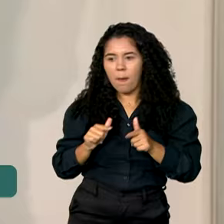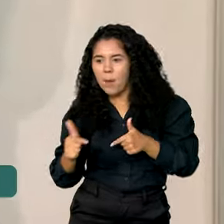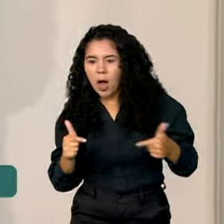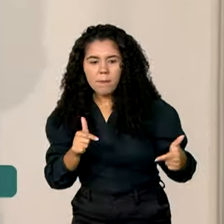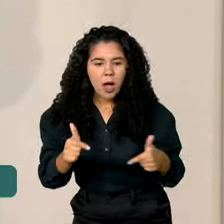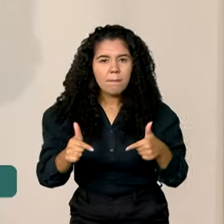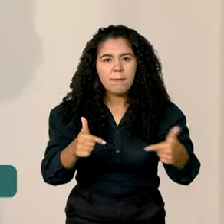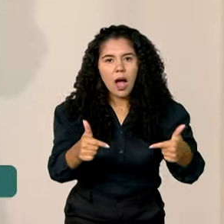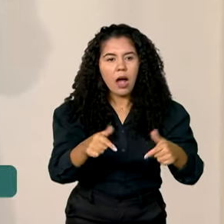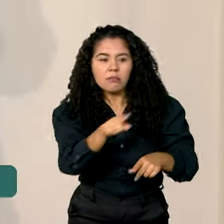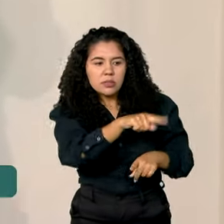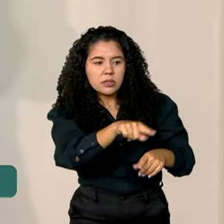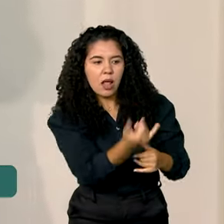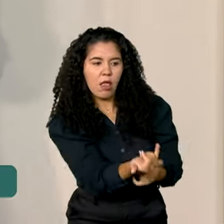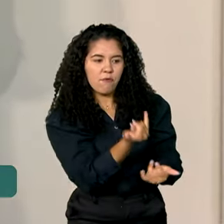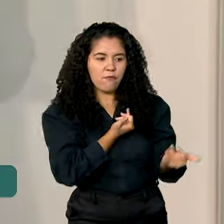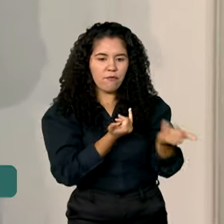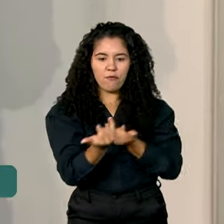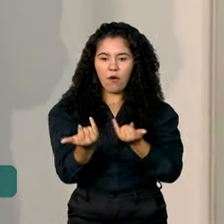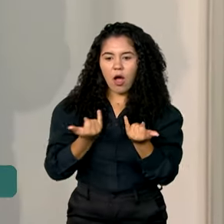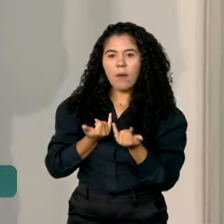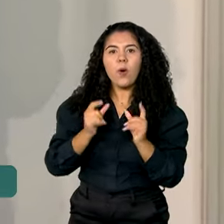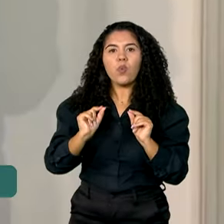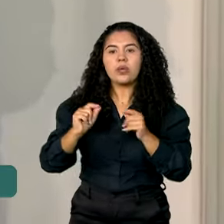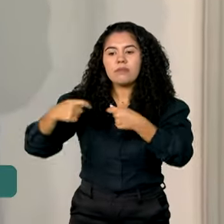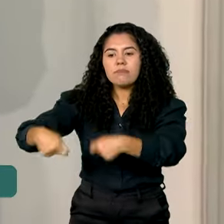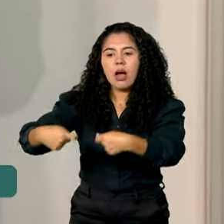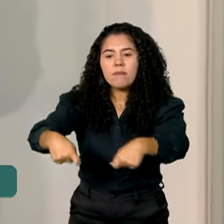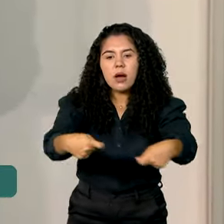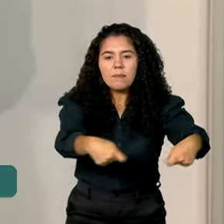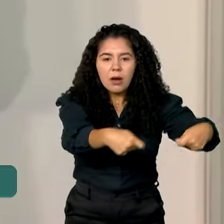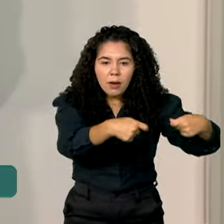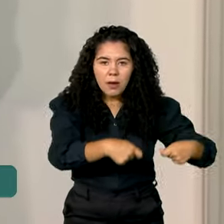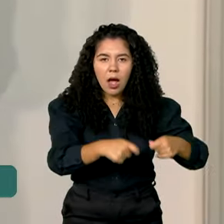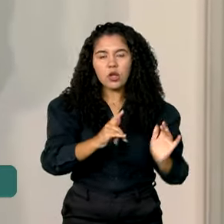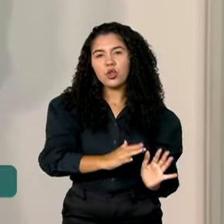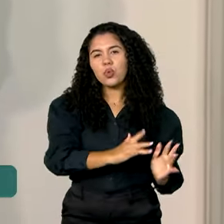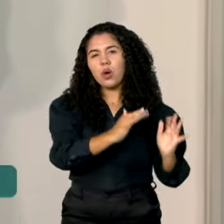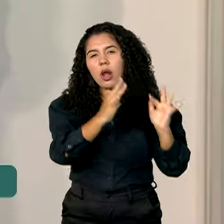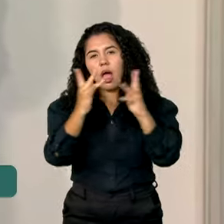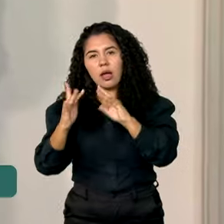Eles nos informam as necessidades deles de uso do espaço aéreo durante o evento.